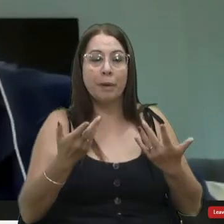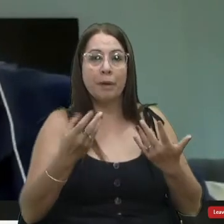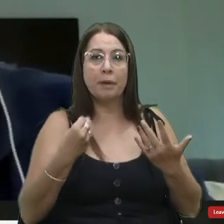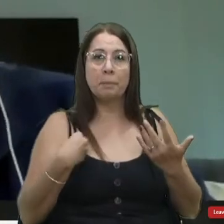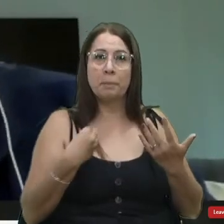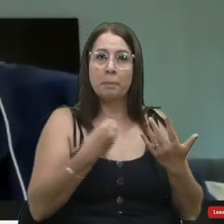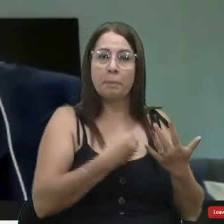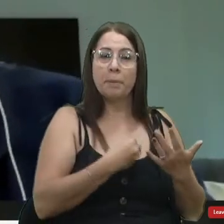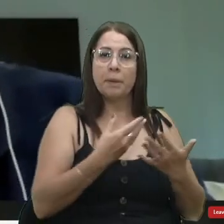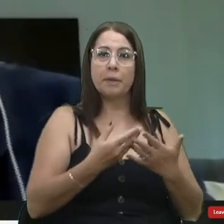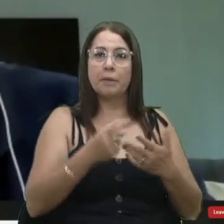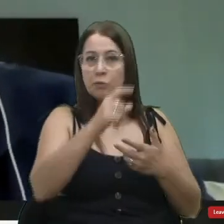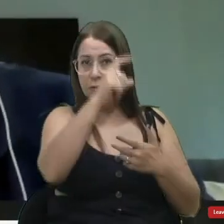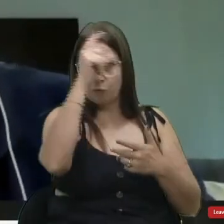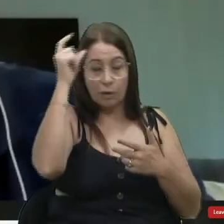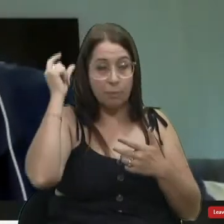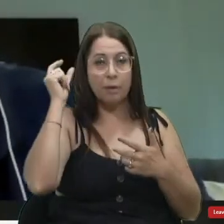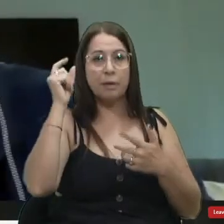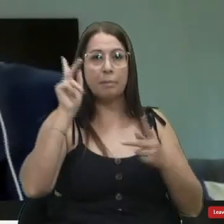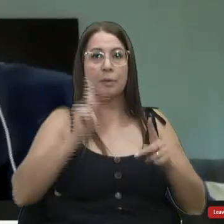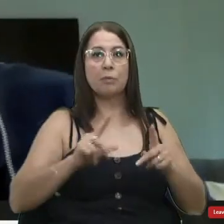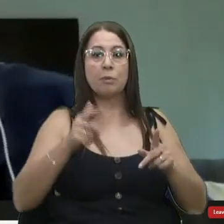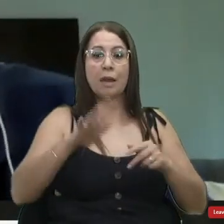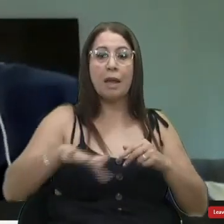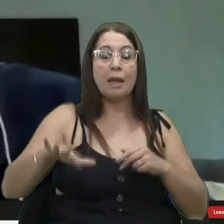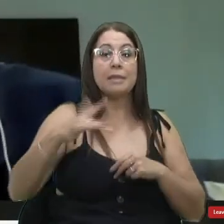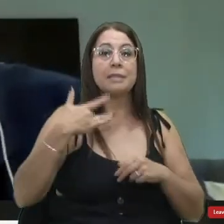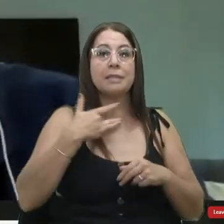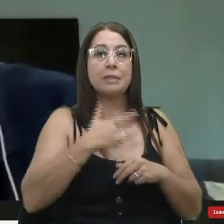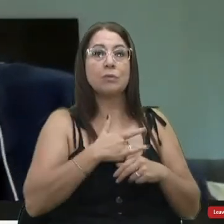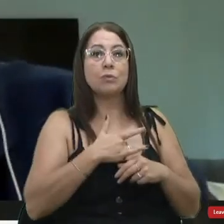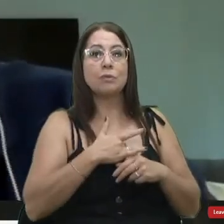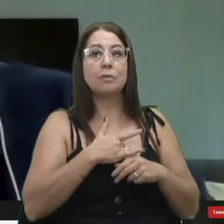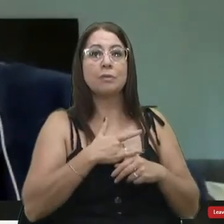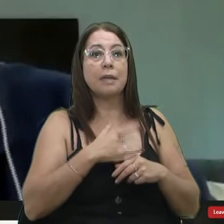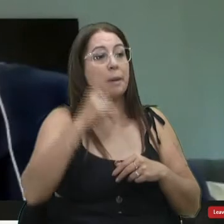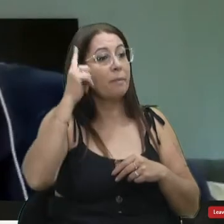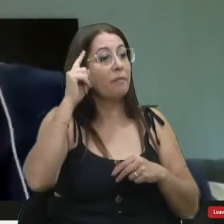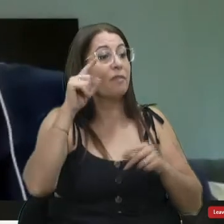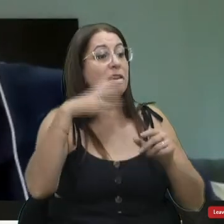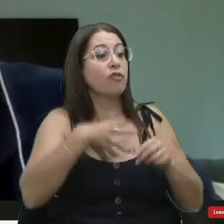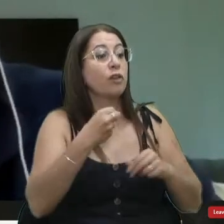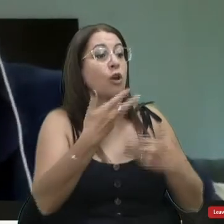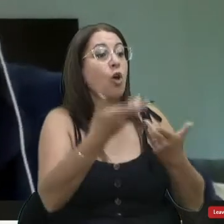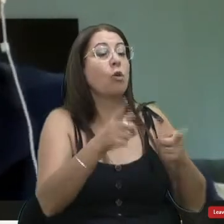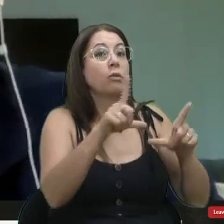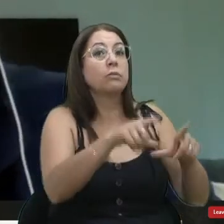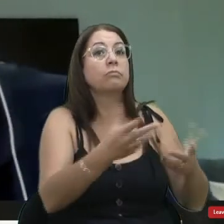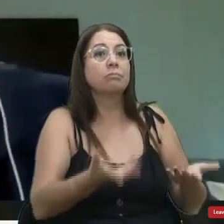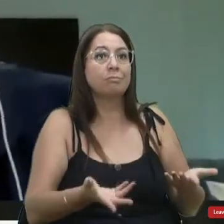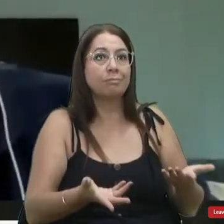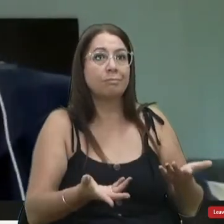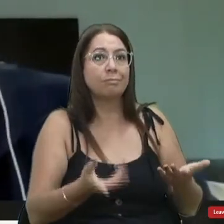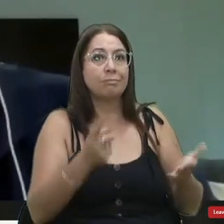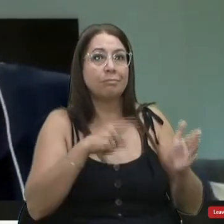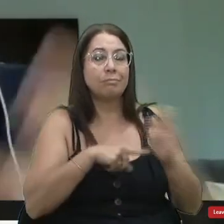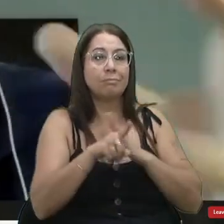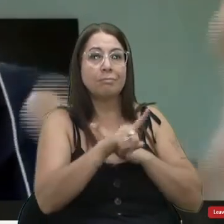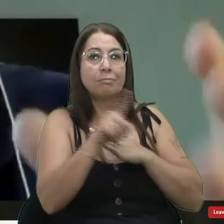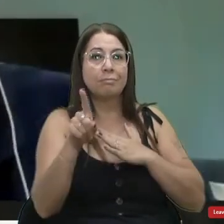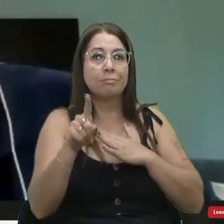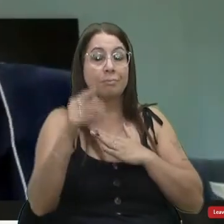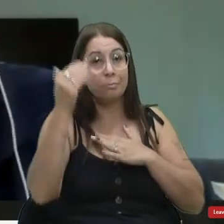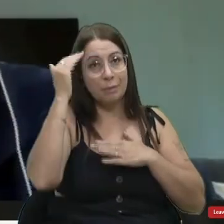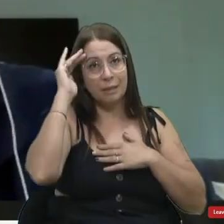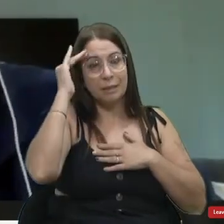médicos enfermeiros pessoal que trabalha na área da saúde será que o pessoal pensa que vai deixar os filhos aonde eu só deixo esse questionamento para ti que a gente